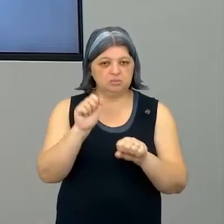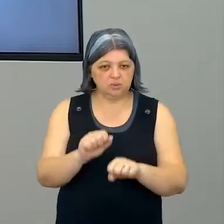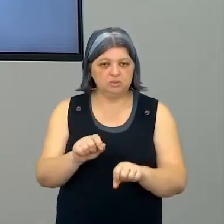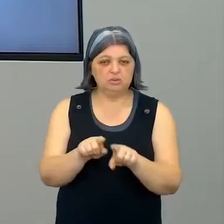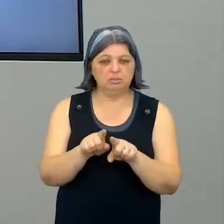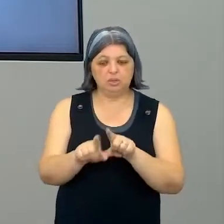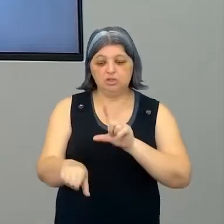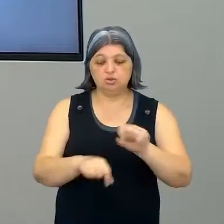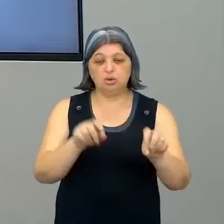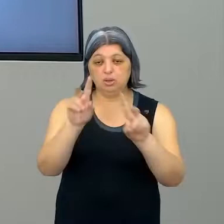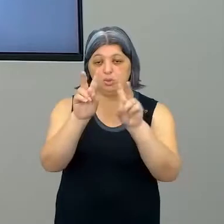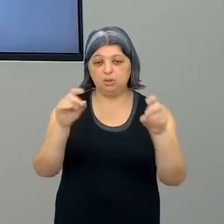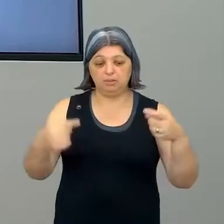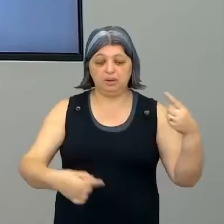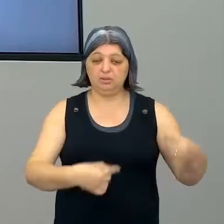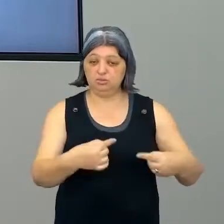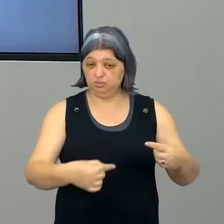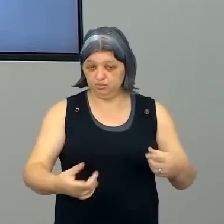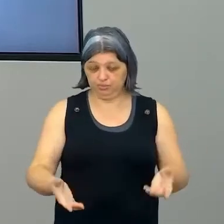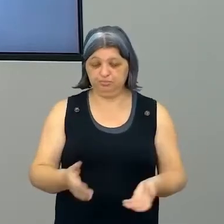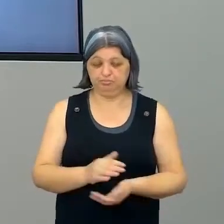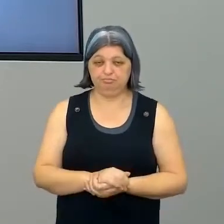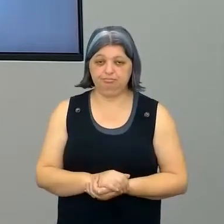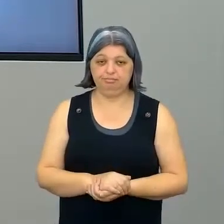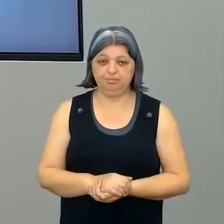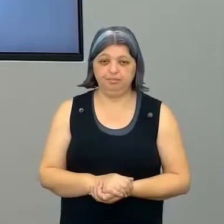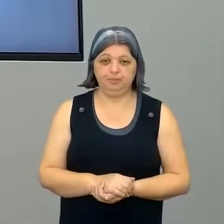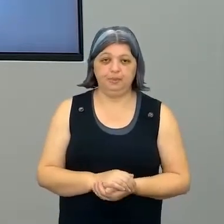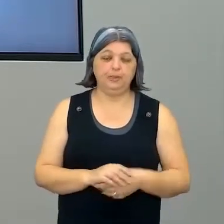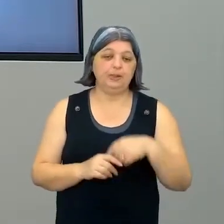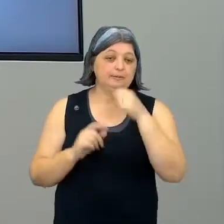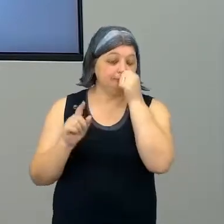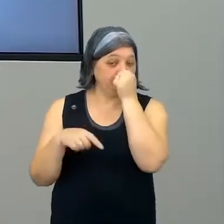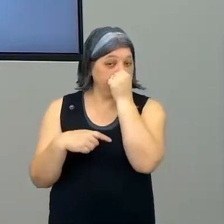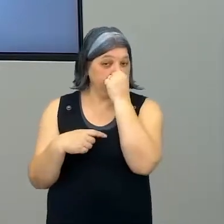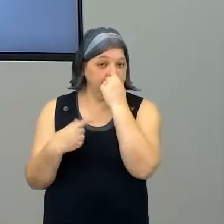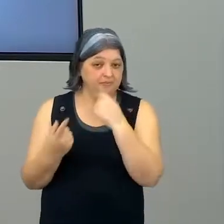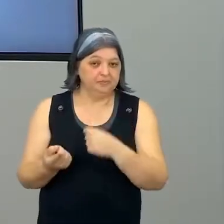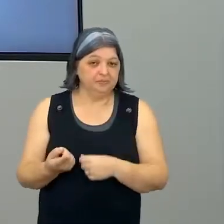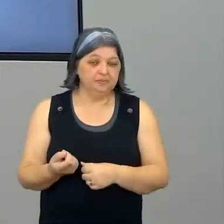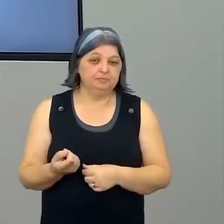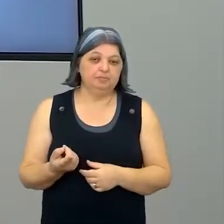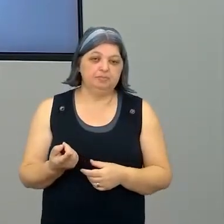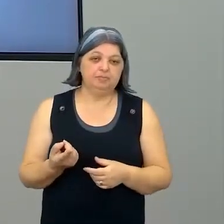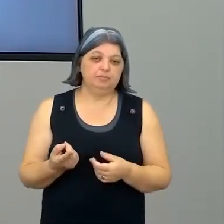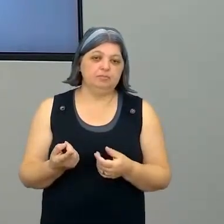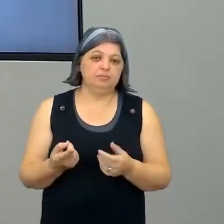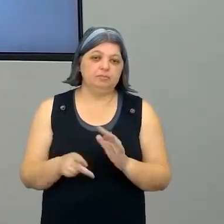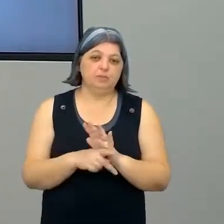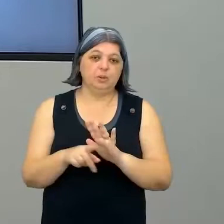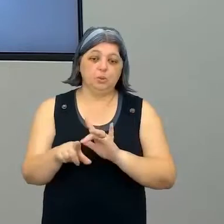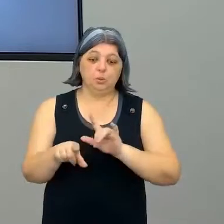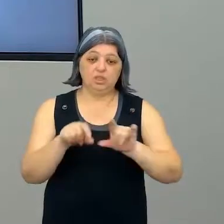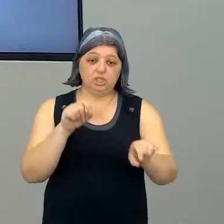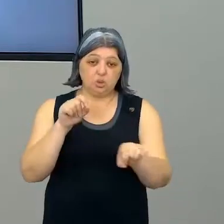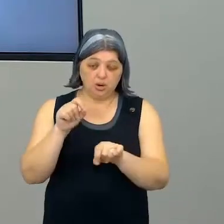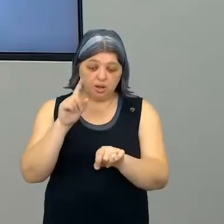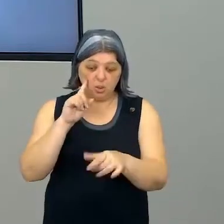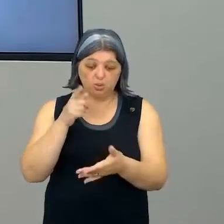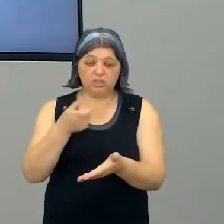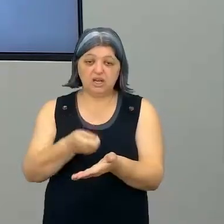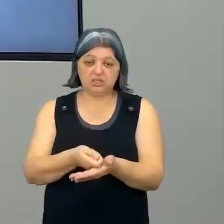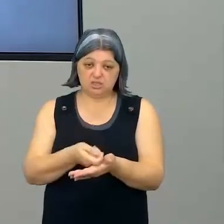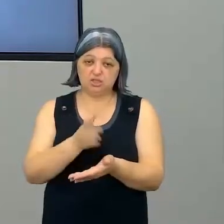os temas que vocês querem discutir. E aí, depois que você, vamos dizer, estipular qual é esse